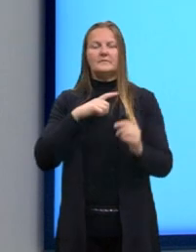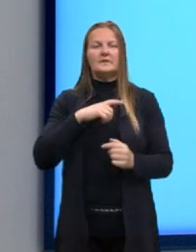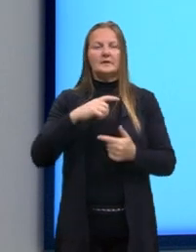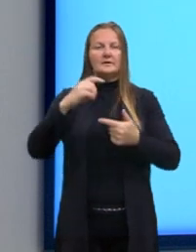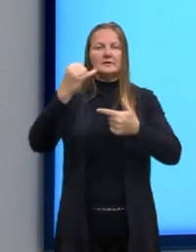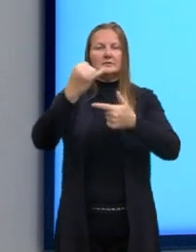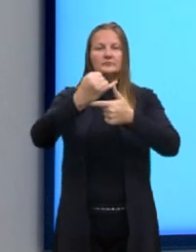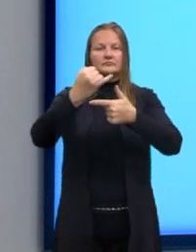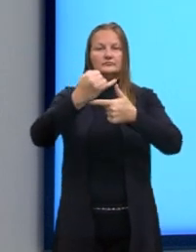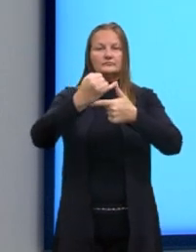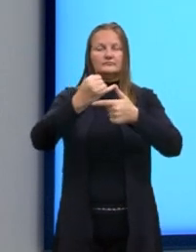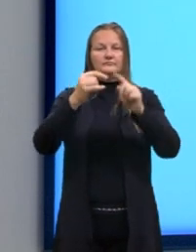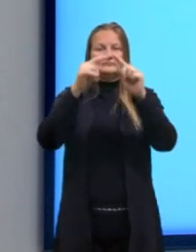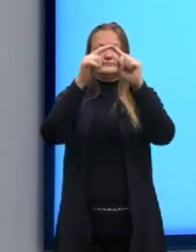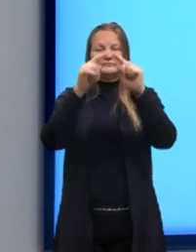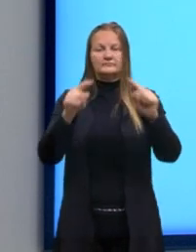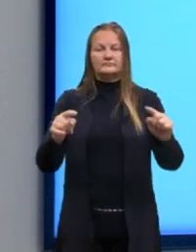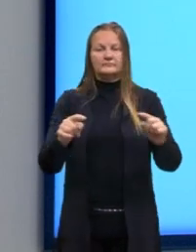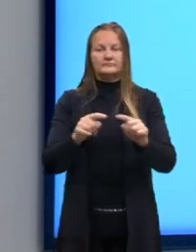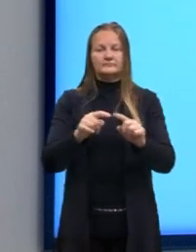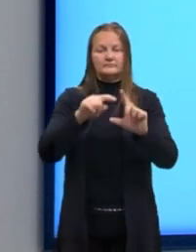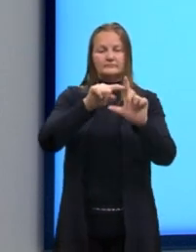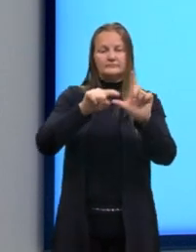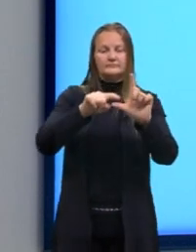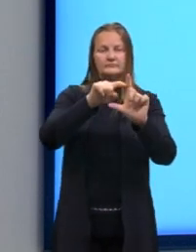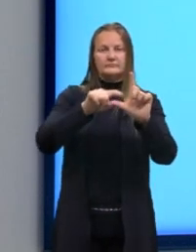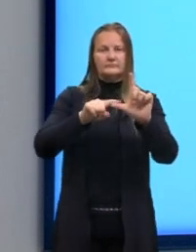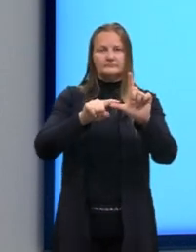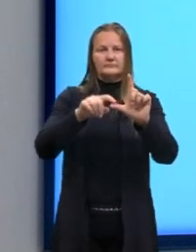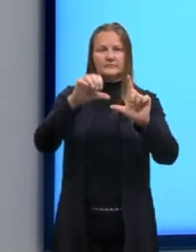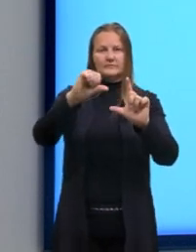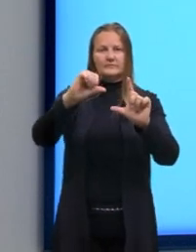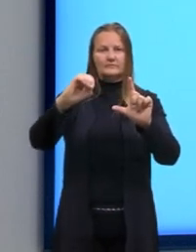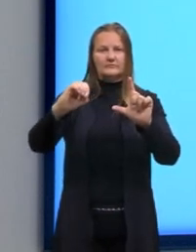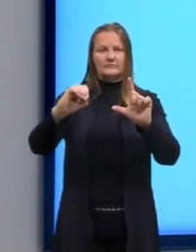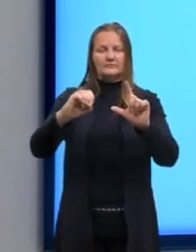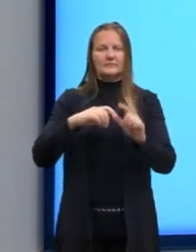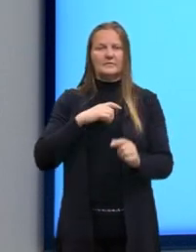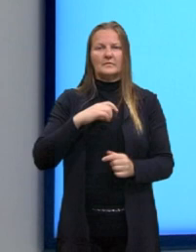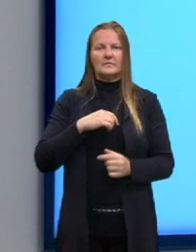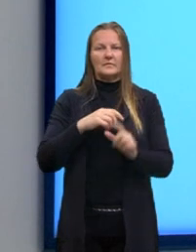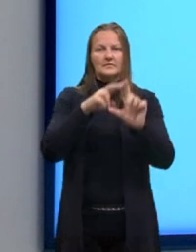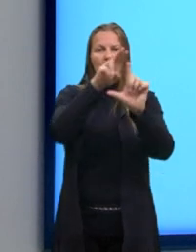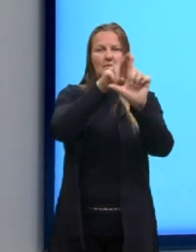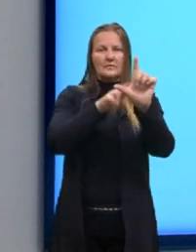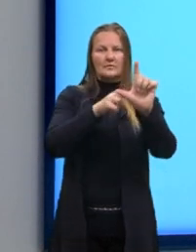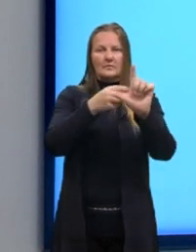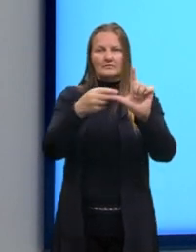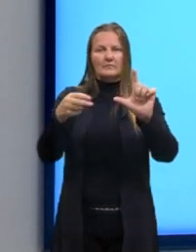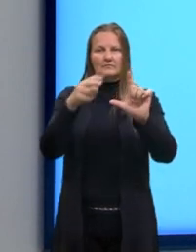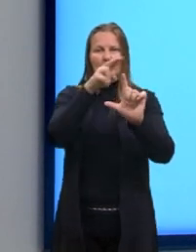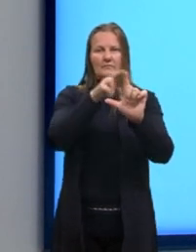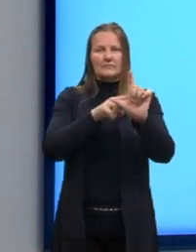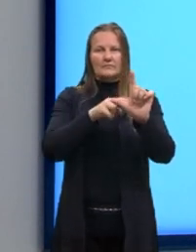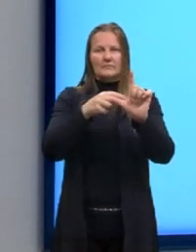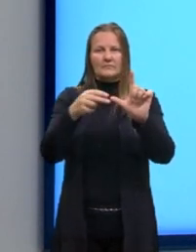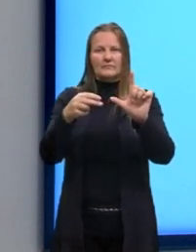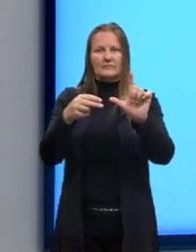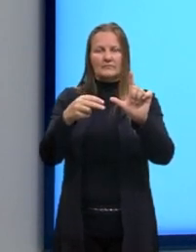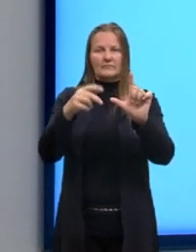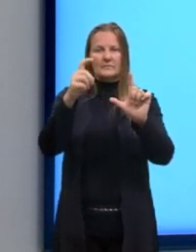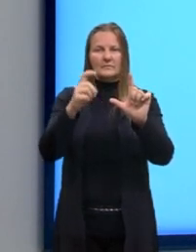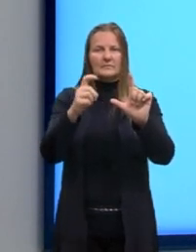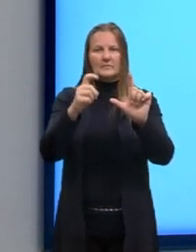retângulo. E aí nós precisamos determinar os dois catetos. Um dos catetos vai ser a variação do X.